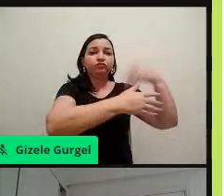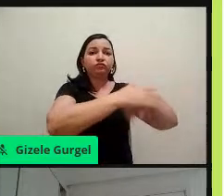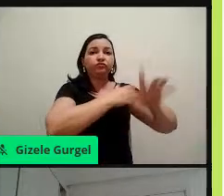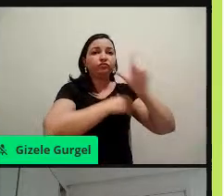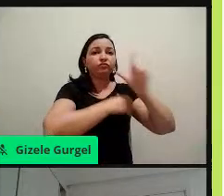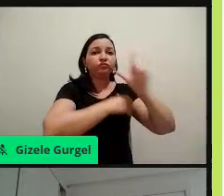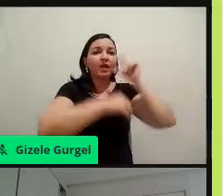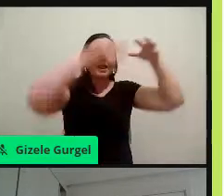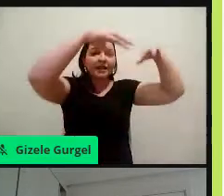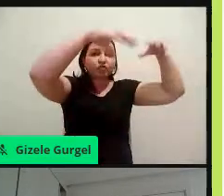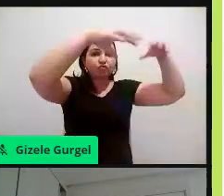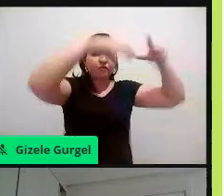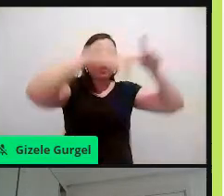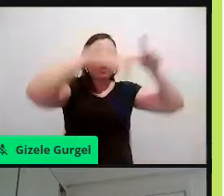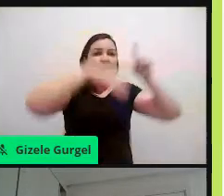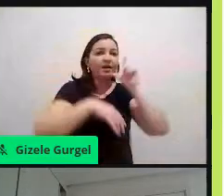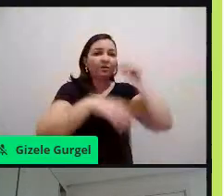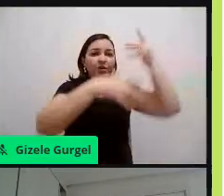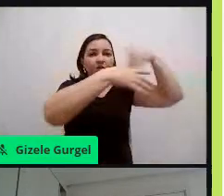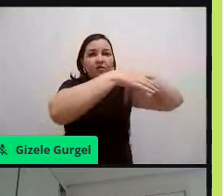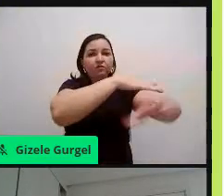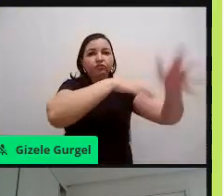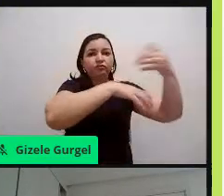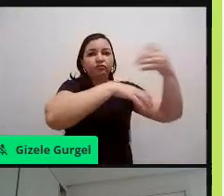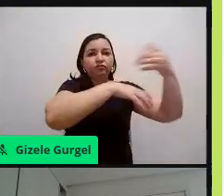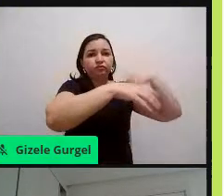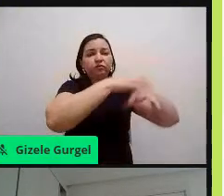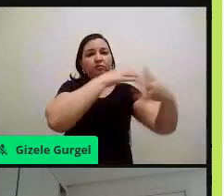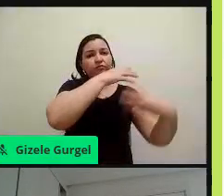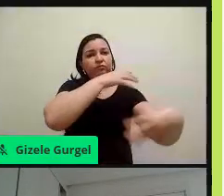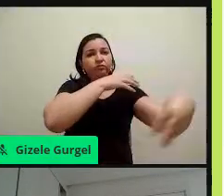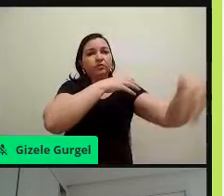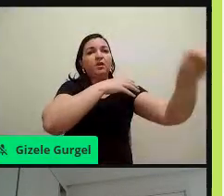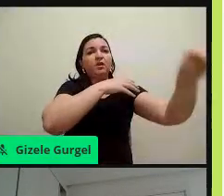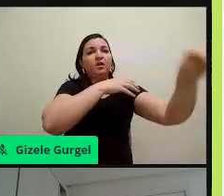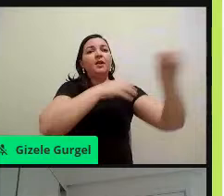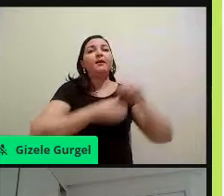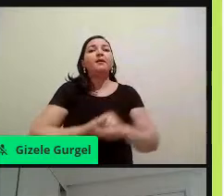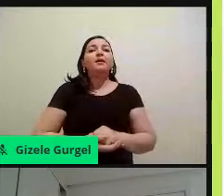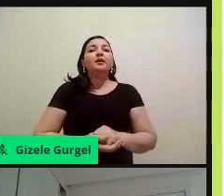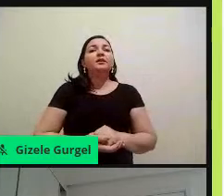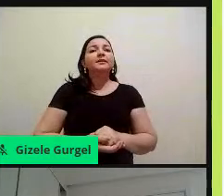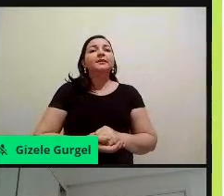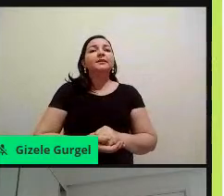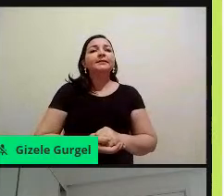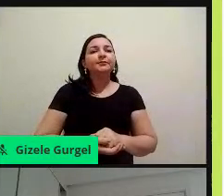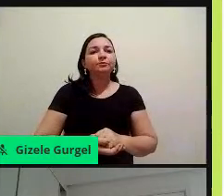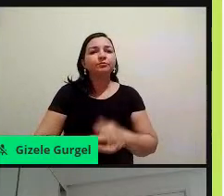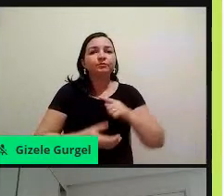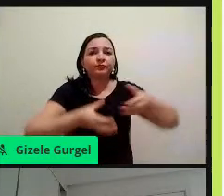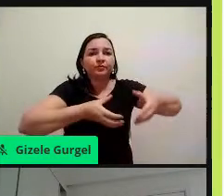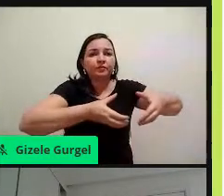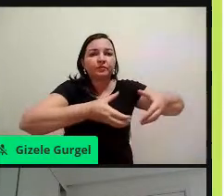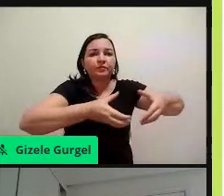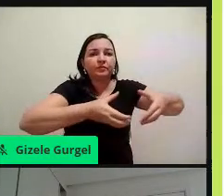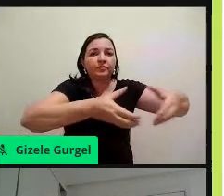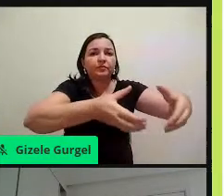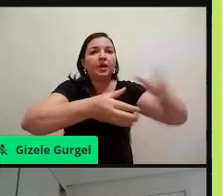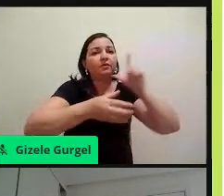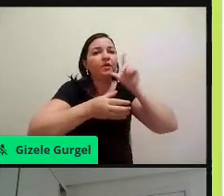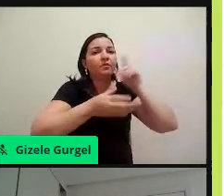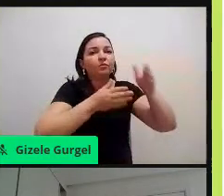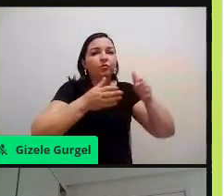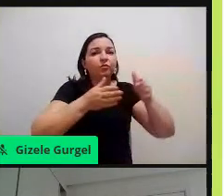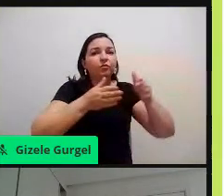drenagem, então ela entra aqui, né, vai para o canal, vai para um rio, né, e